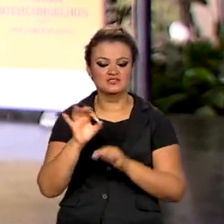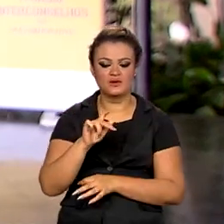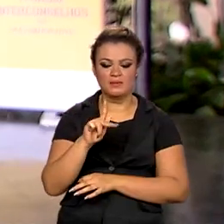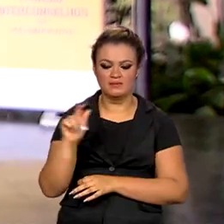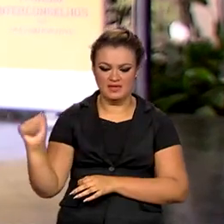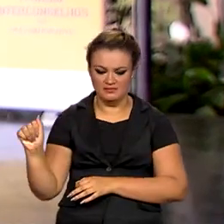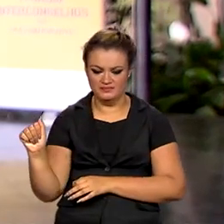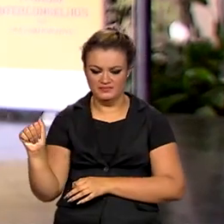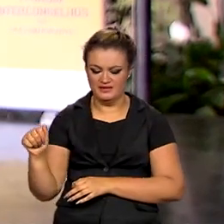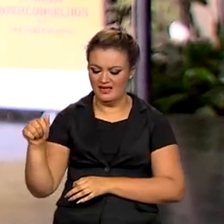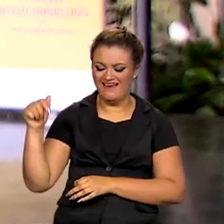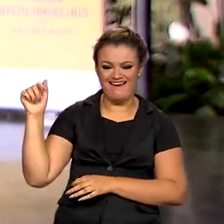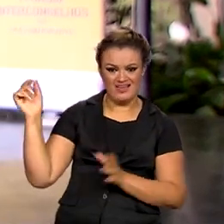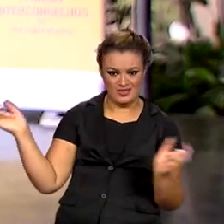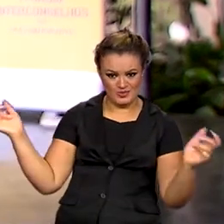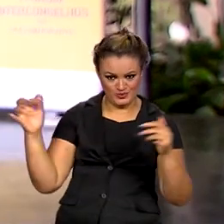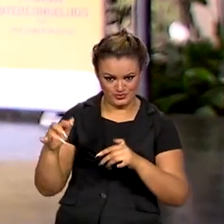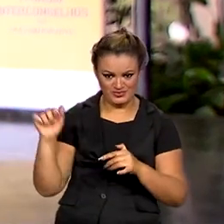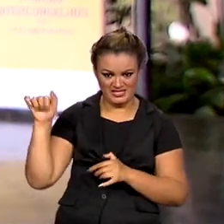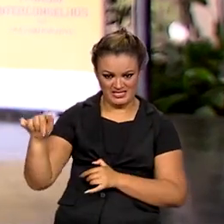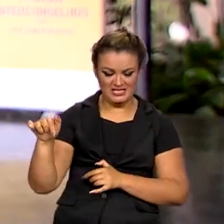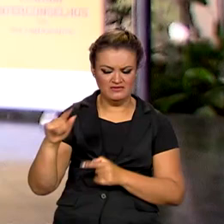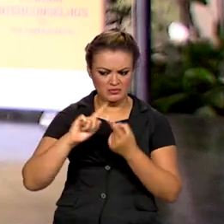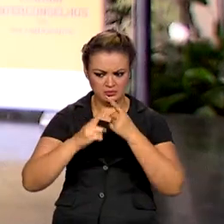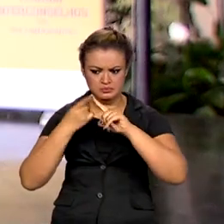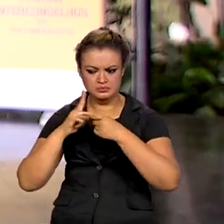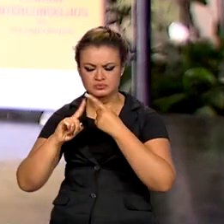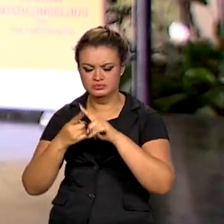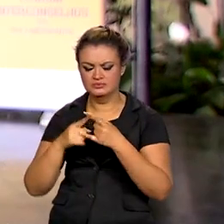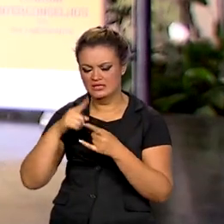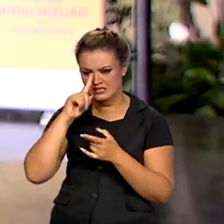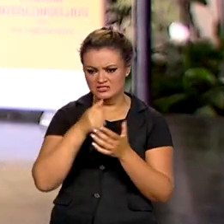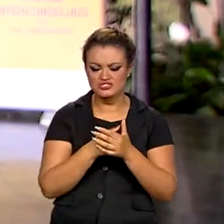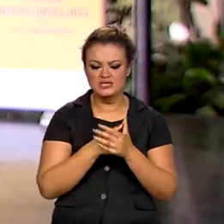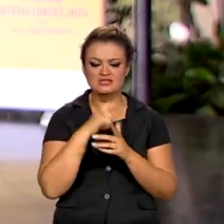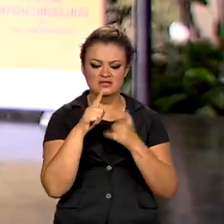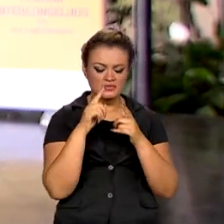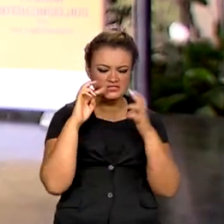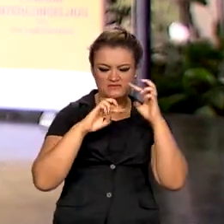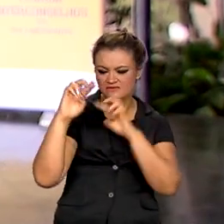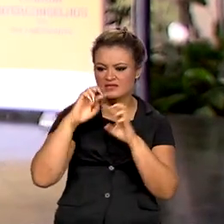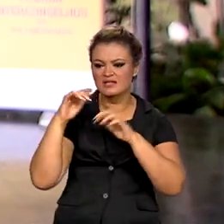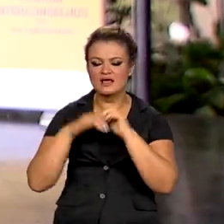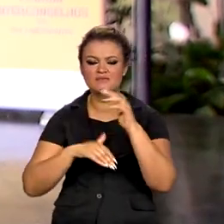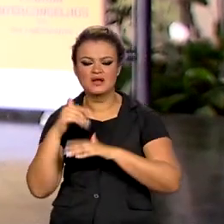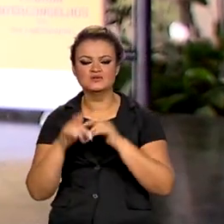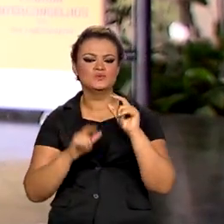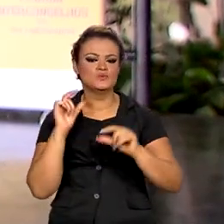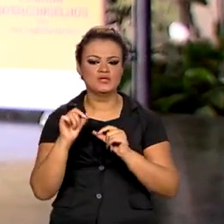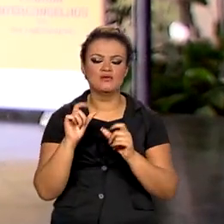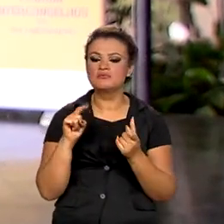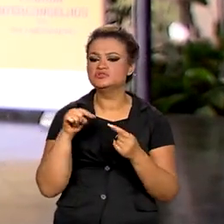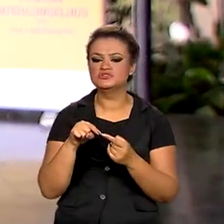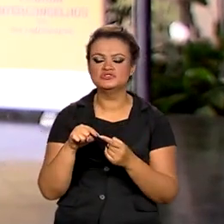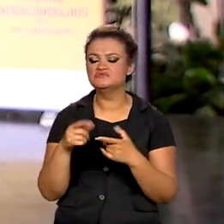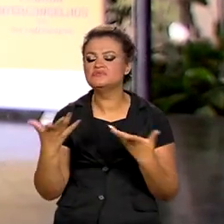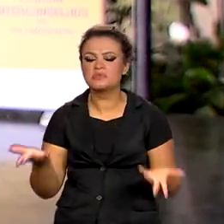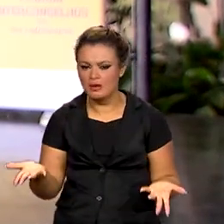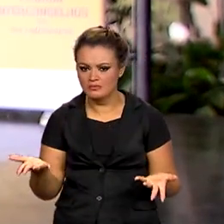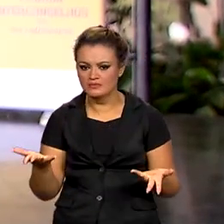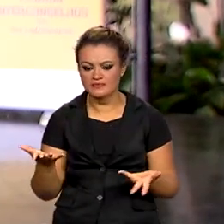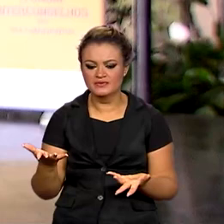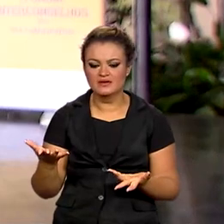popular. Aqui todos juntos vão estabelecer e depois monitorar a execução dos objetivos e metas a serem